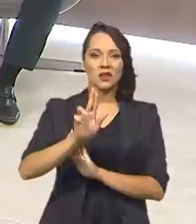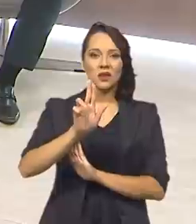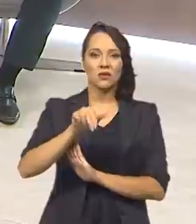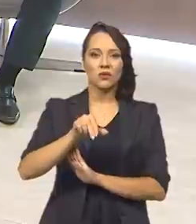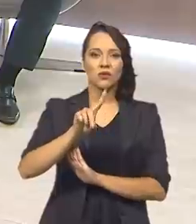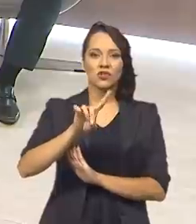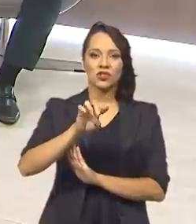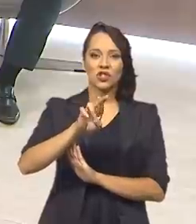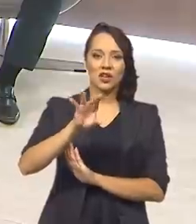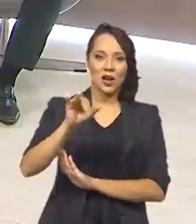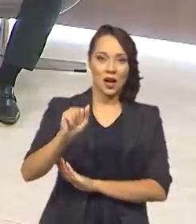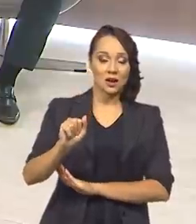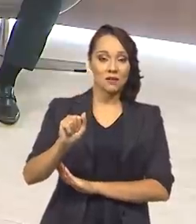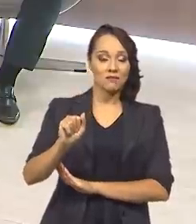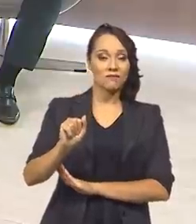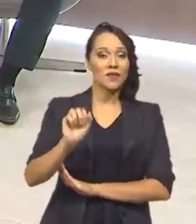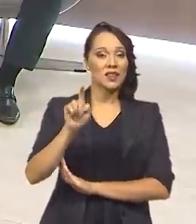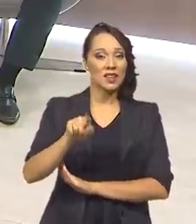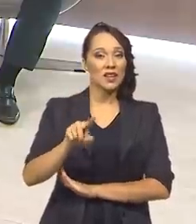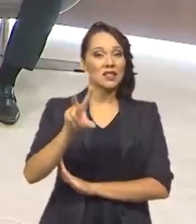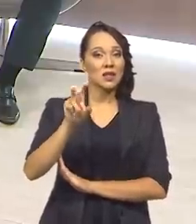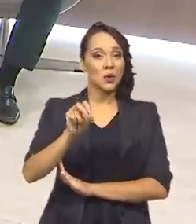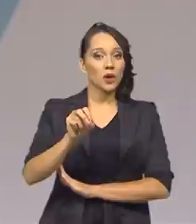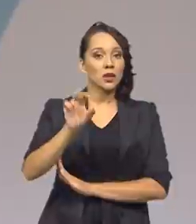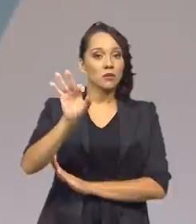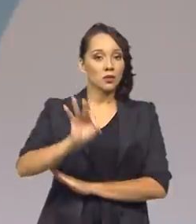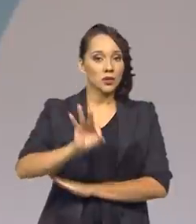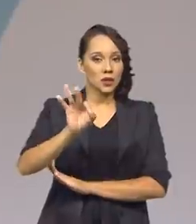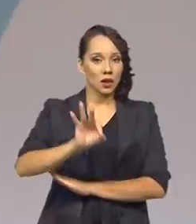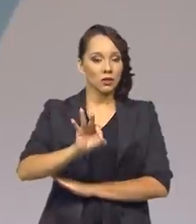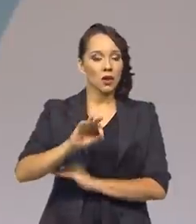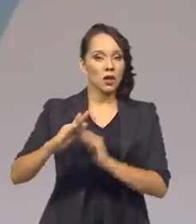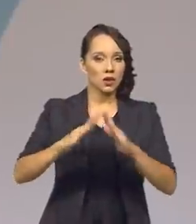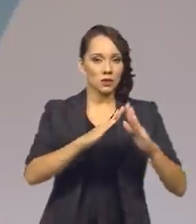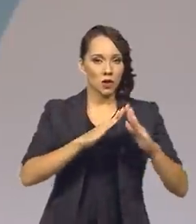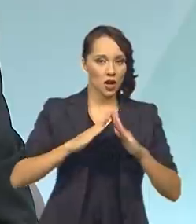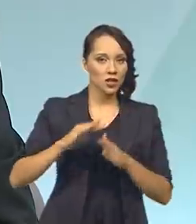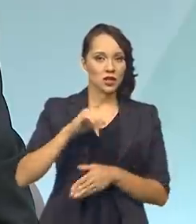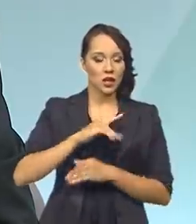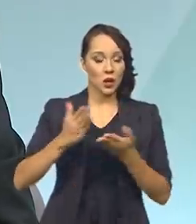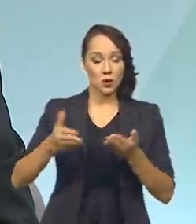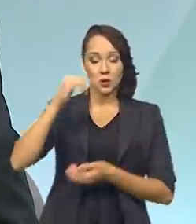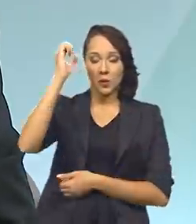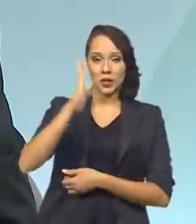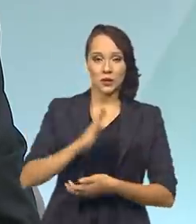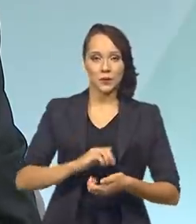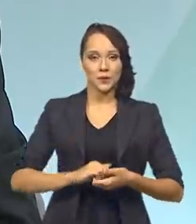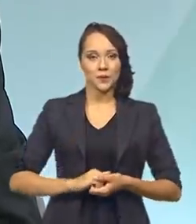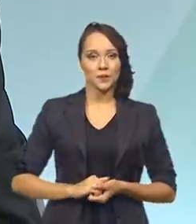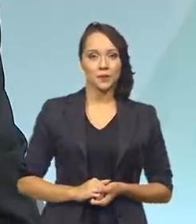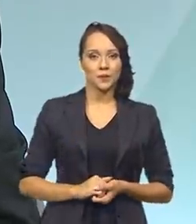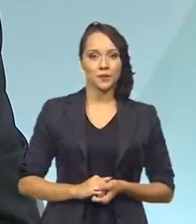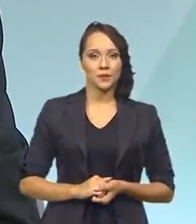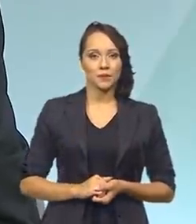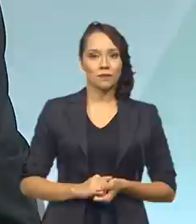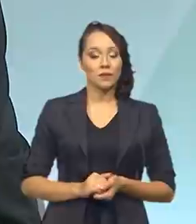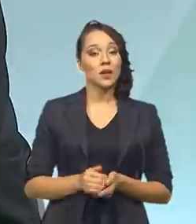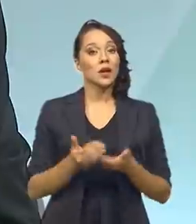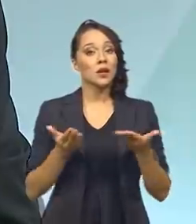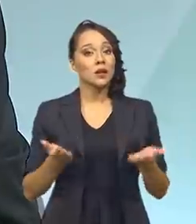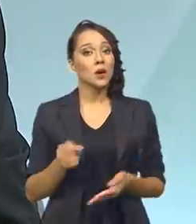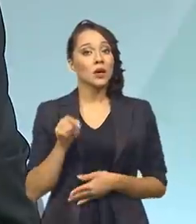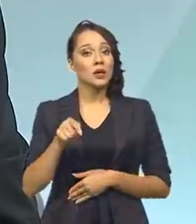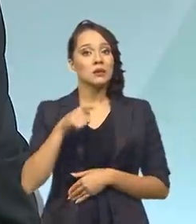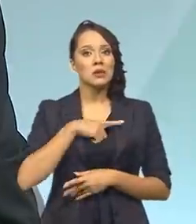é praticamente 50% das moradias que existem hoje no Brasil. Então, isso